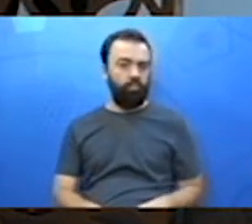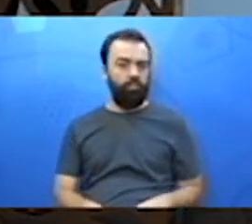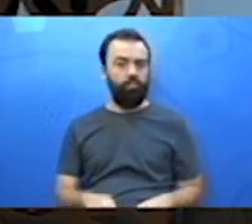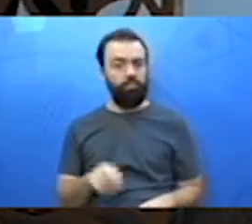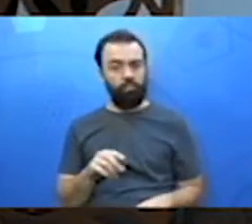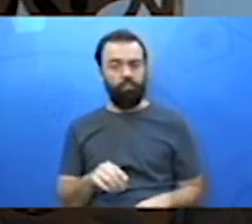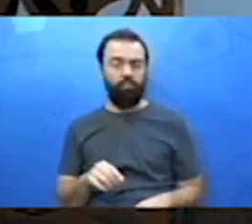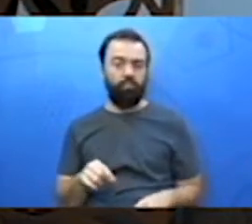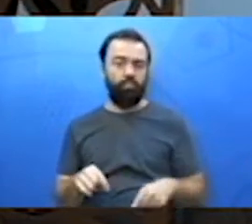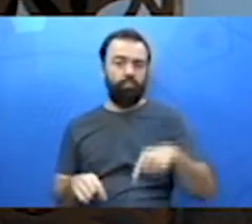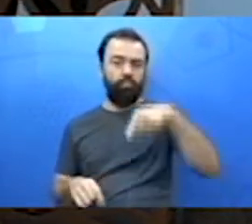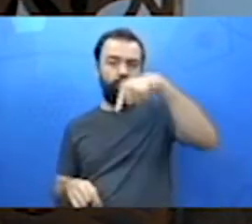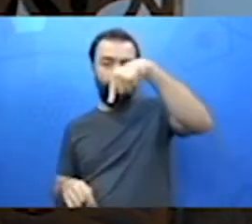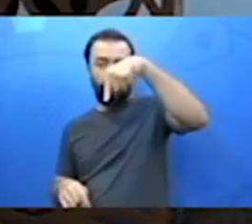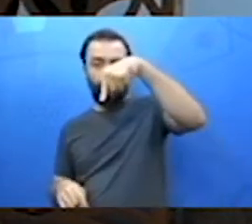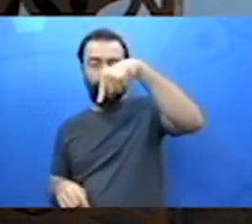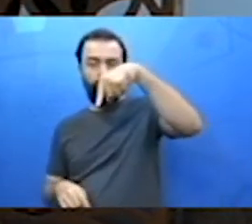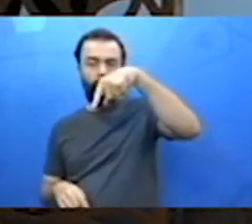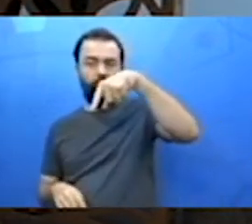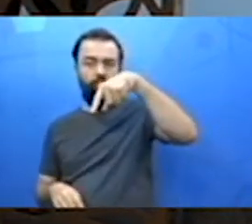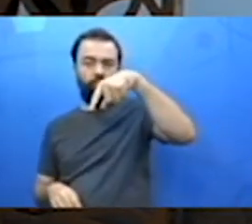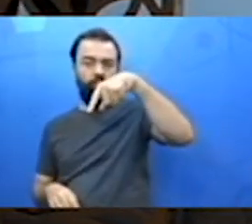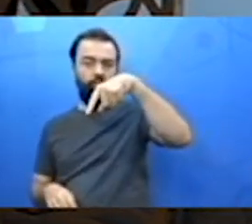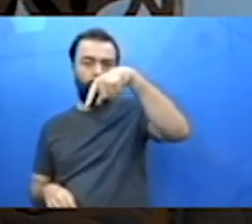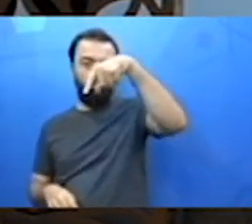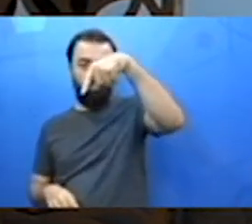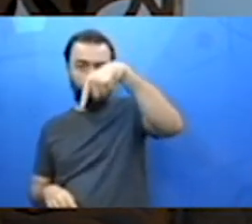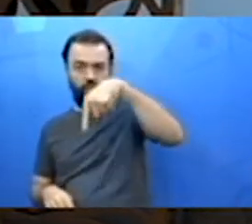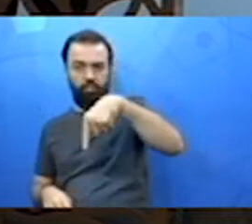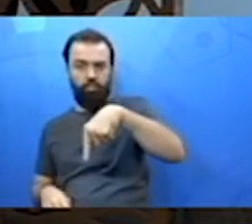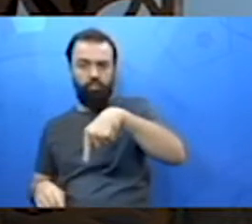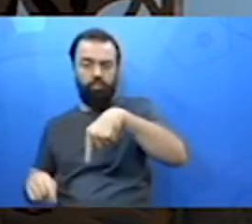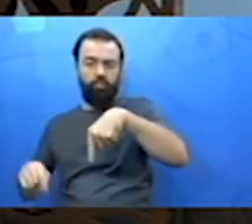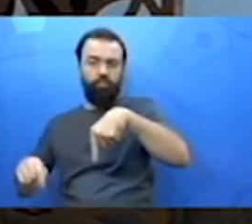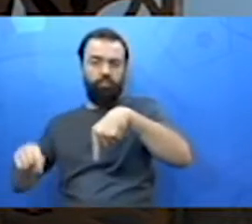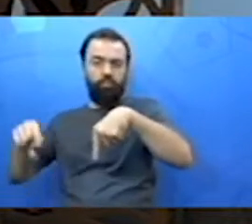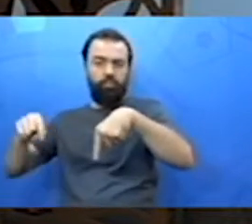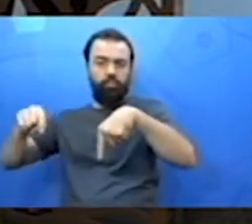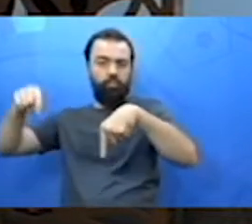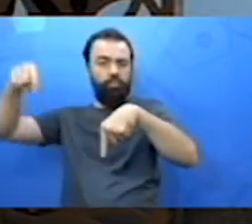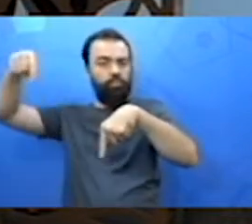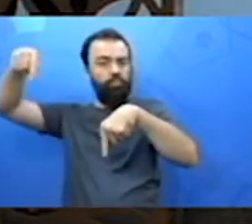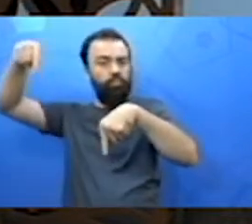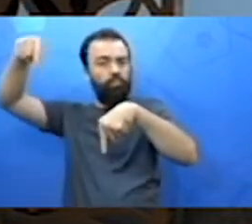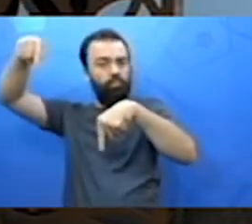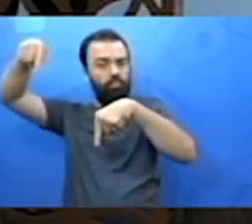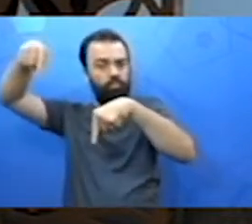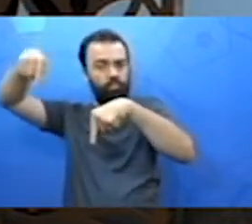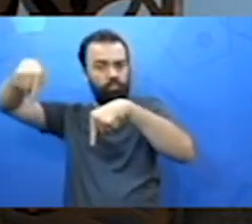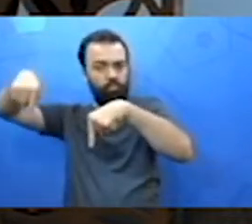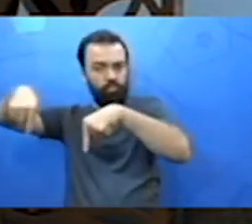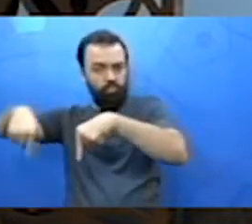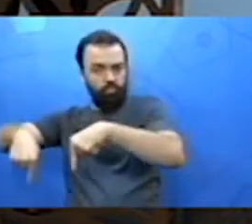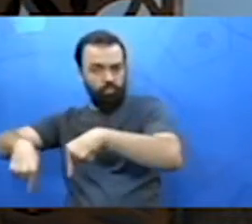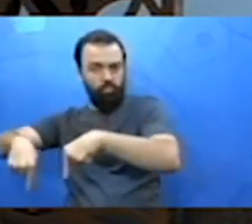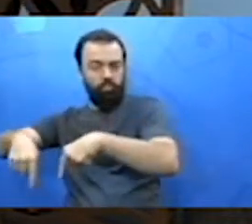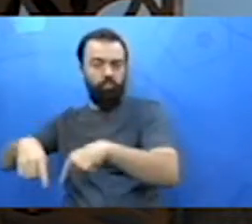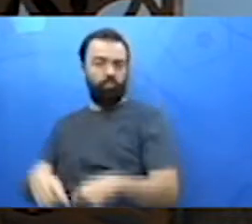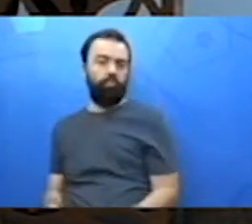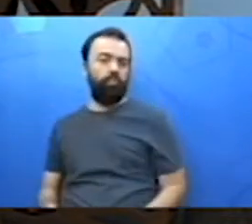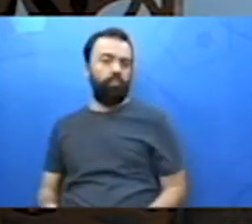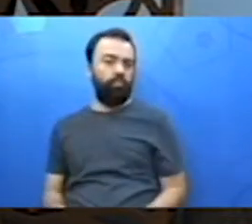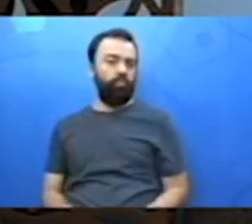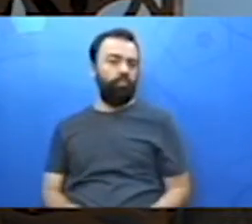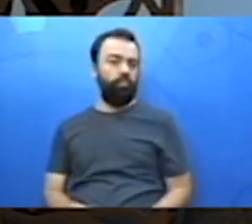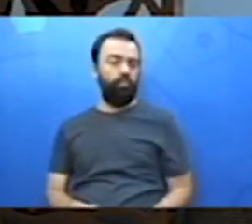a gente vê que a grandeza, a grandeza 1, ela diminui. Se ela diminui, a grandeza 2 tem que diminuir